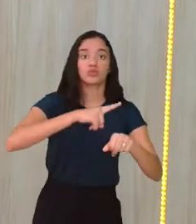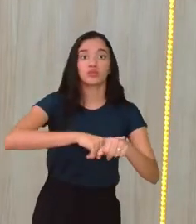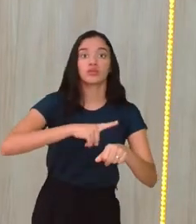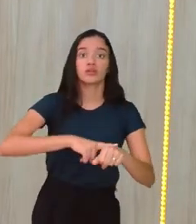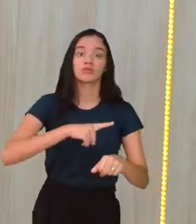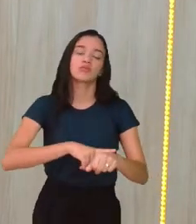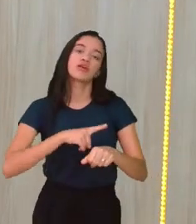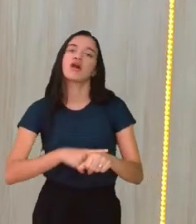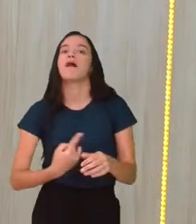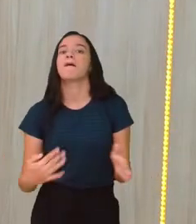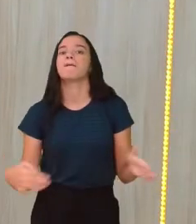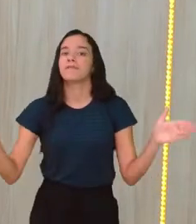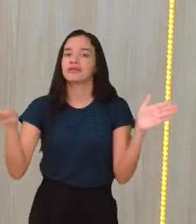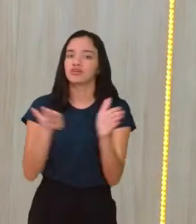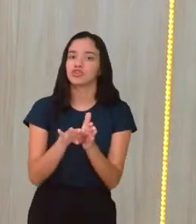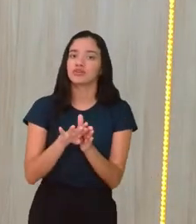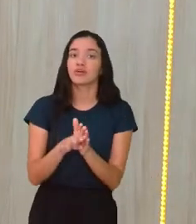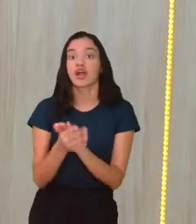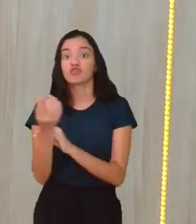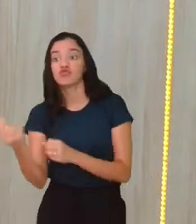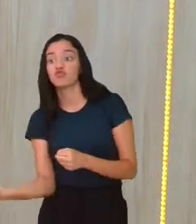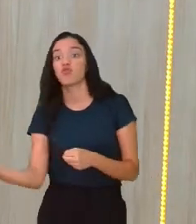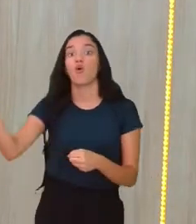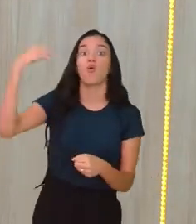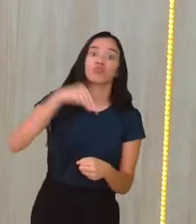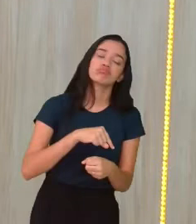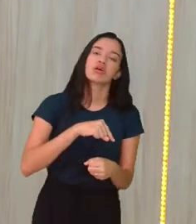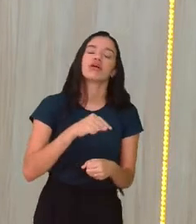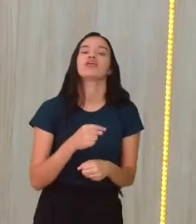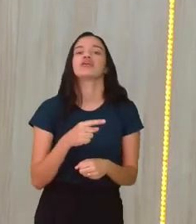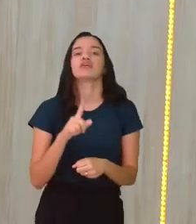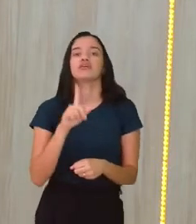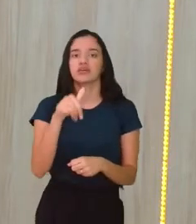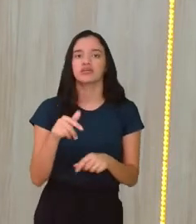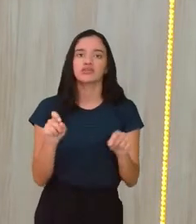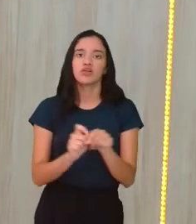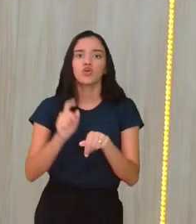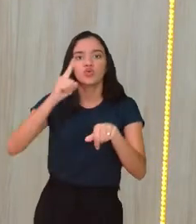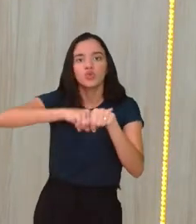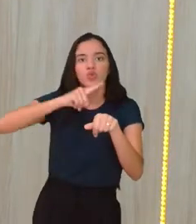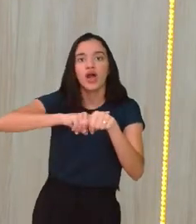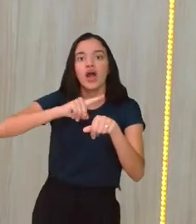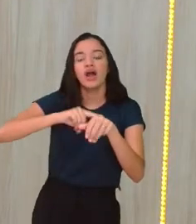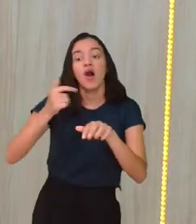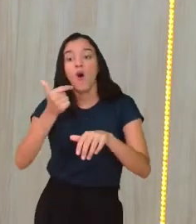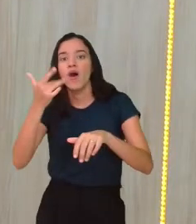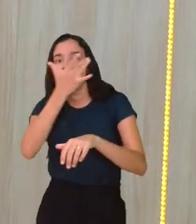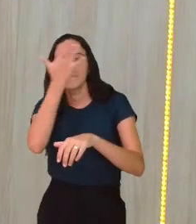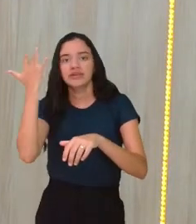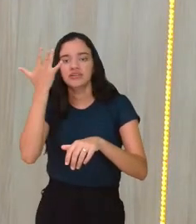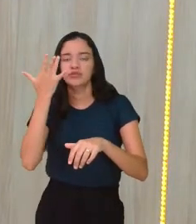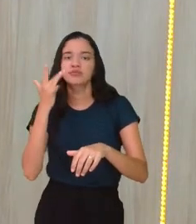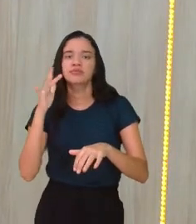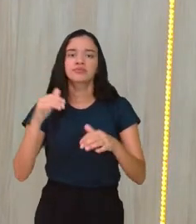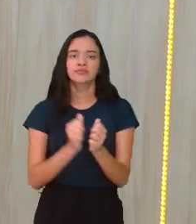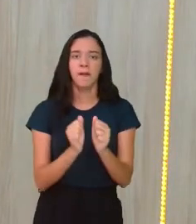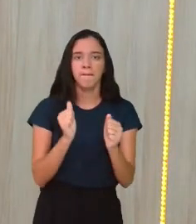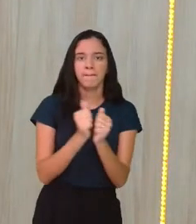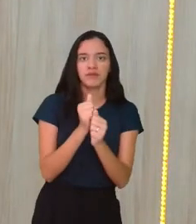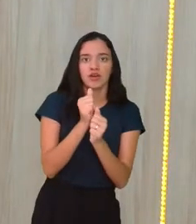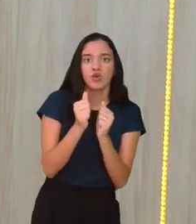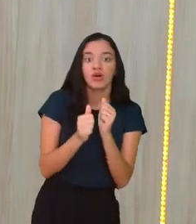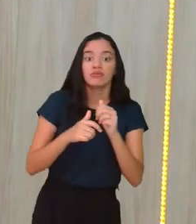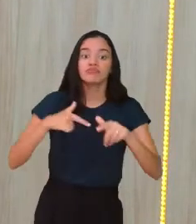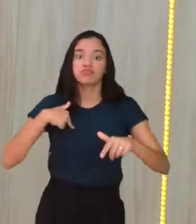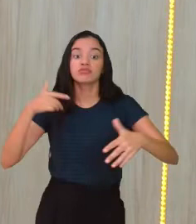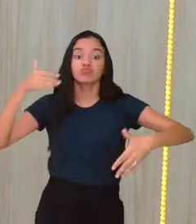gastar para chegar lá e voltar vai interferir no tempo que a outra pessoa tem que fazer, né? Para poder